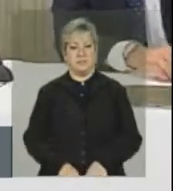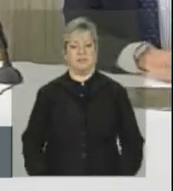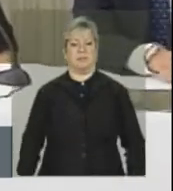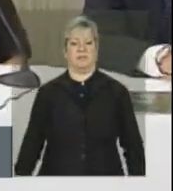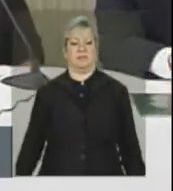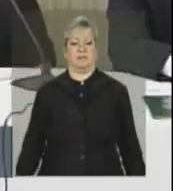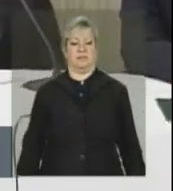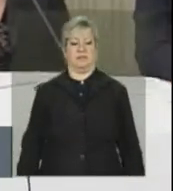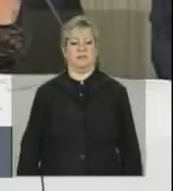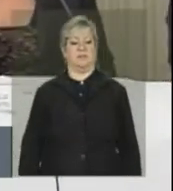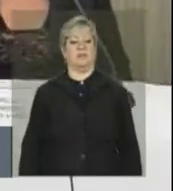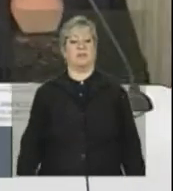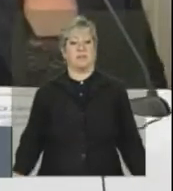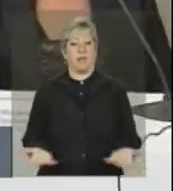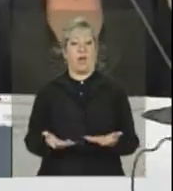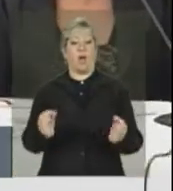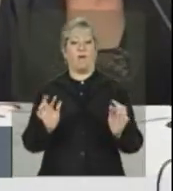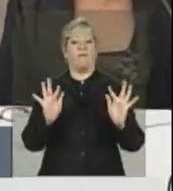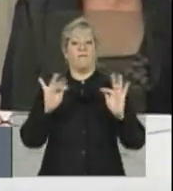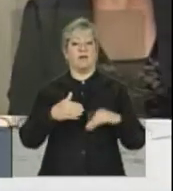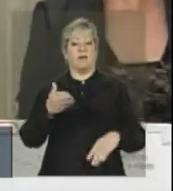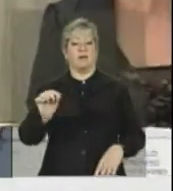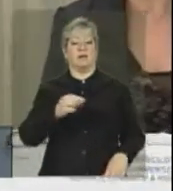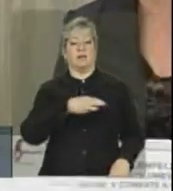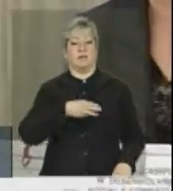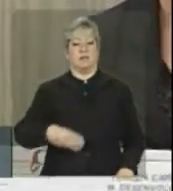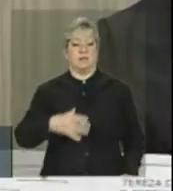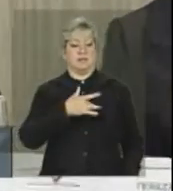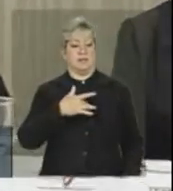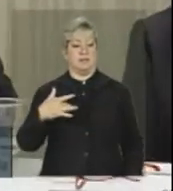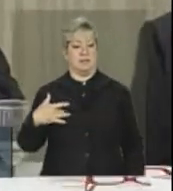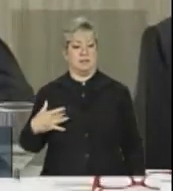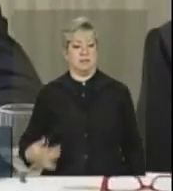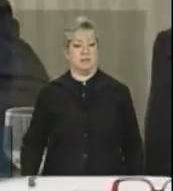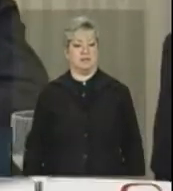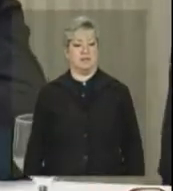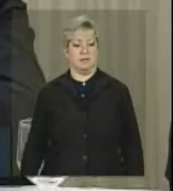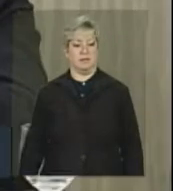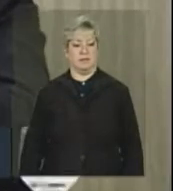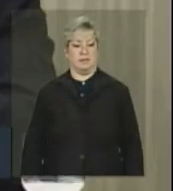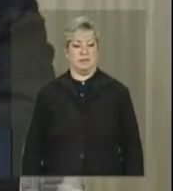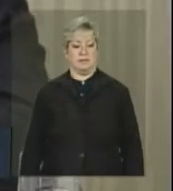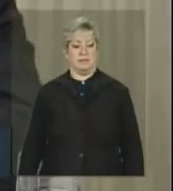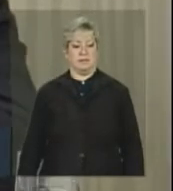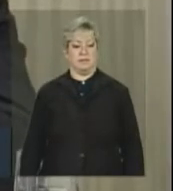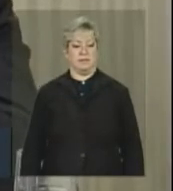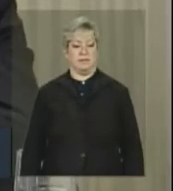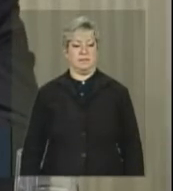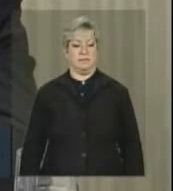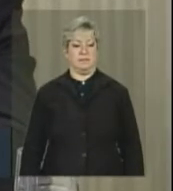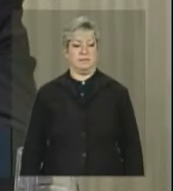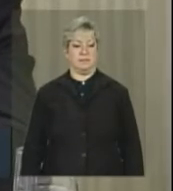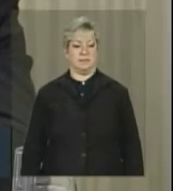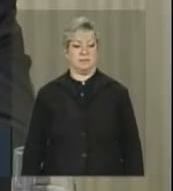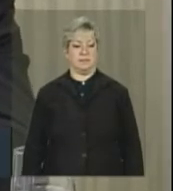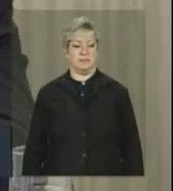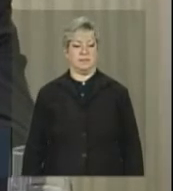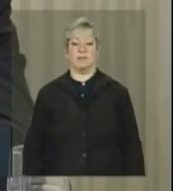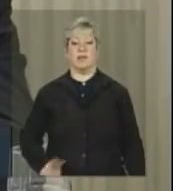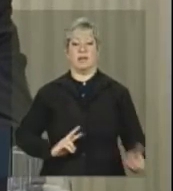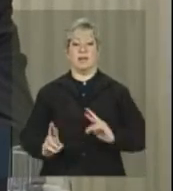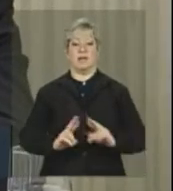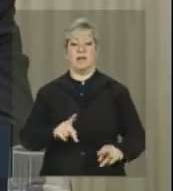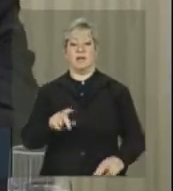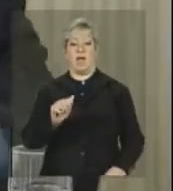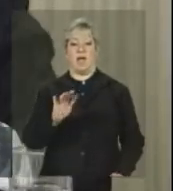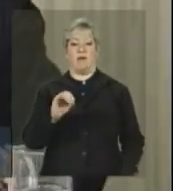finais, começando pelo ministro Padilha, se após o ministro passar 10 column, aqui, sem precisar falar. Vou responder as perguntas